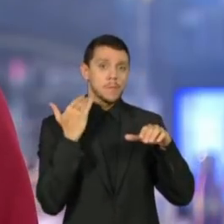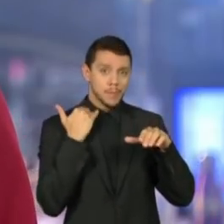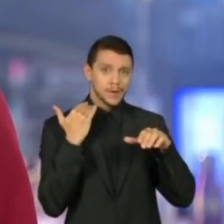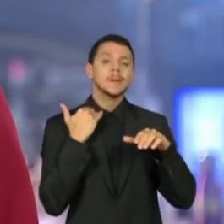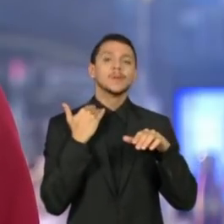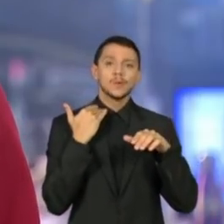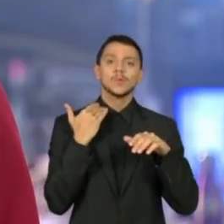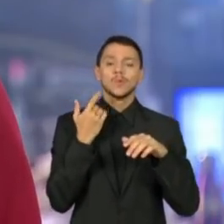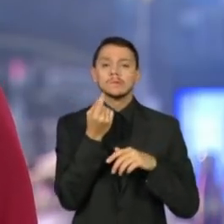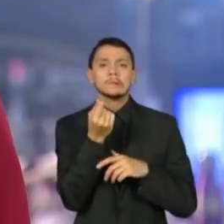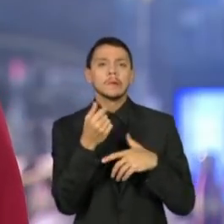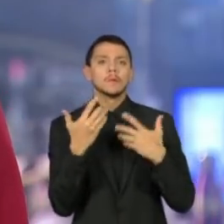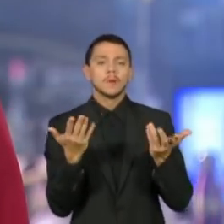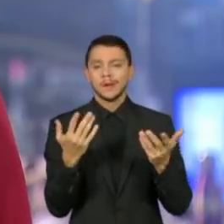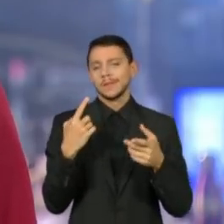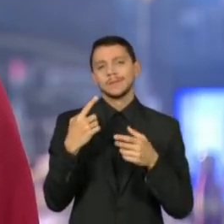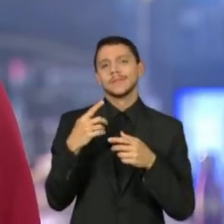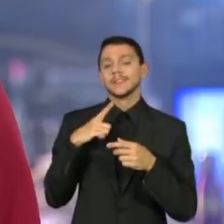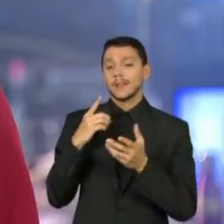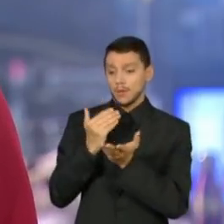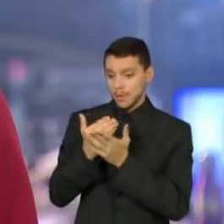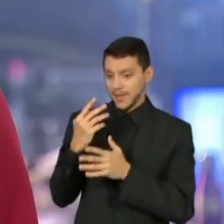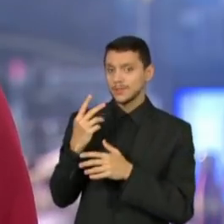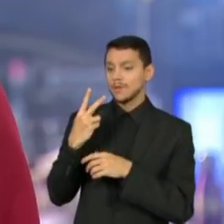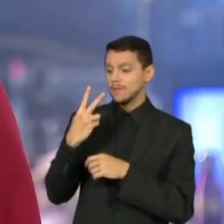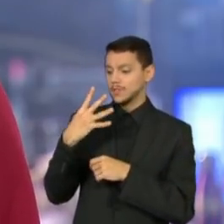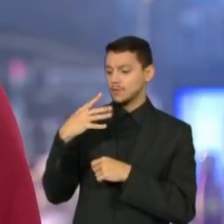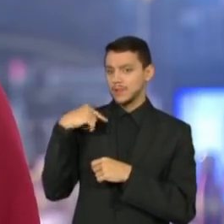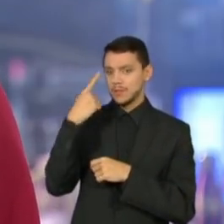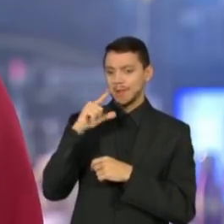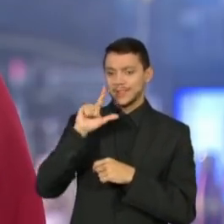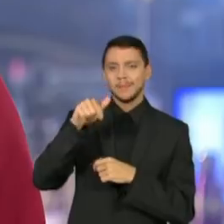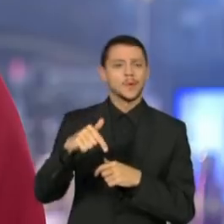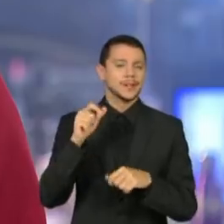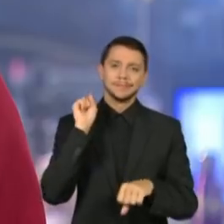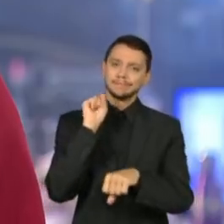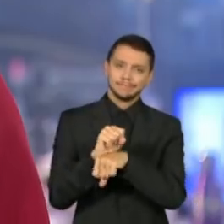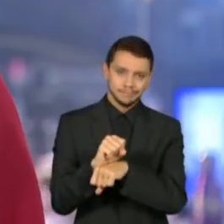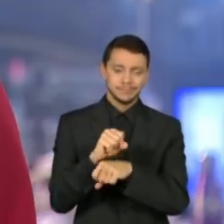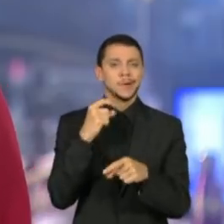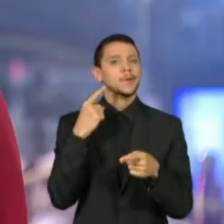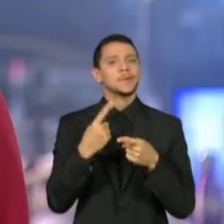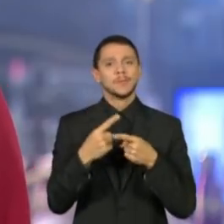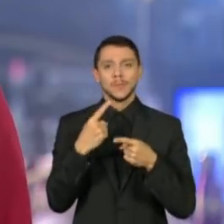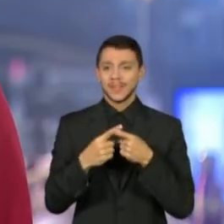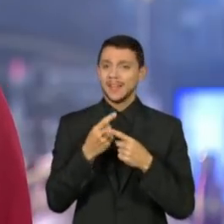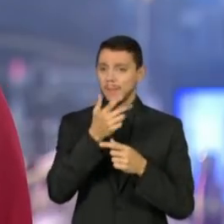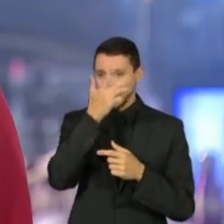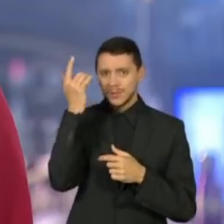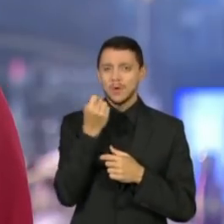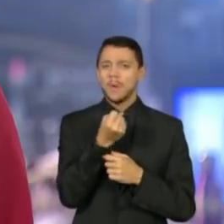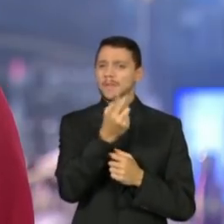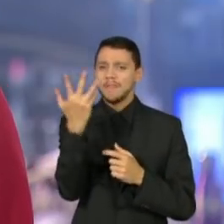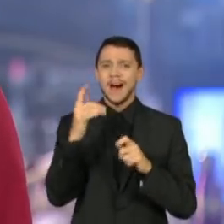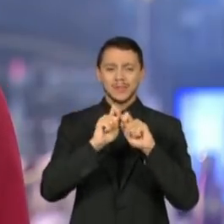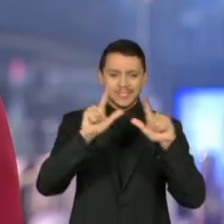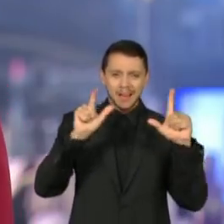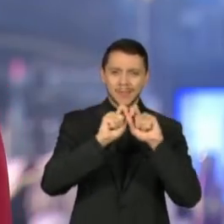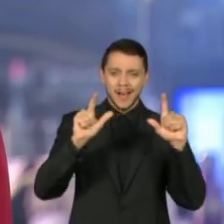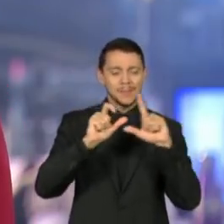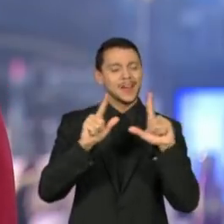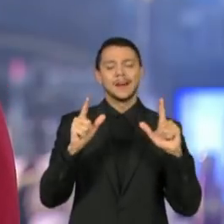depois do início do funcionamento. Segundo a instituição, o excesso de consultas congestionou o sistema de informações